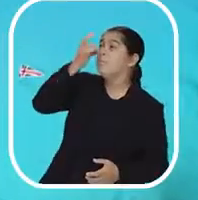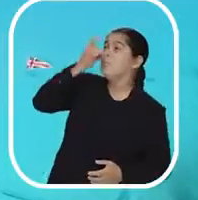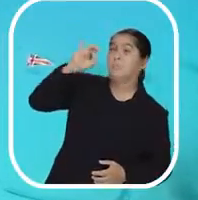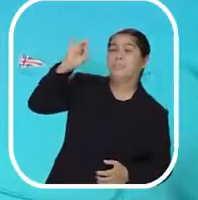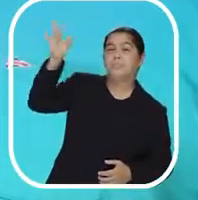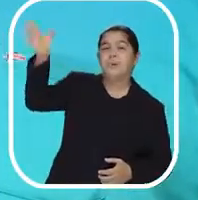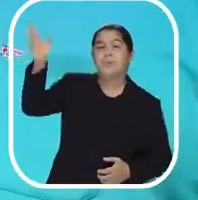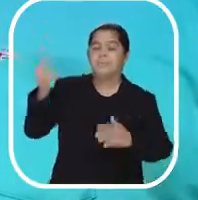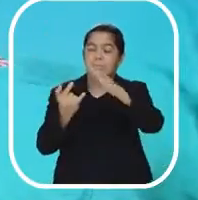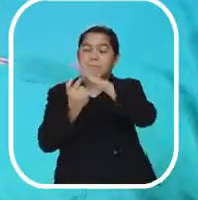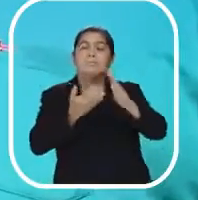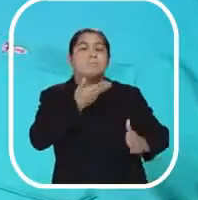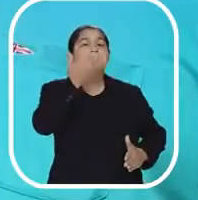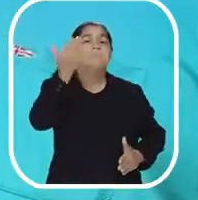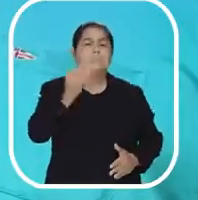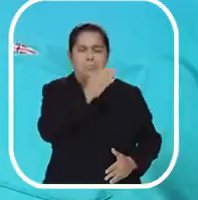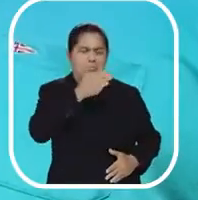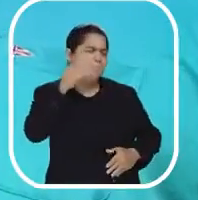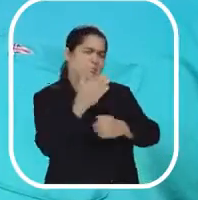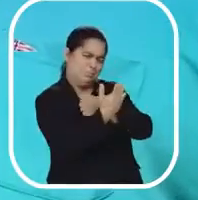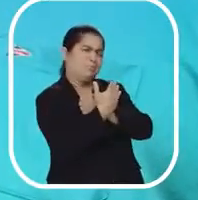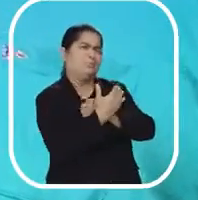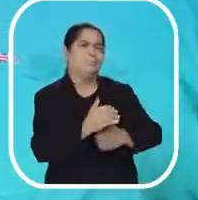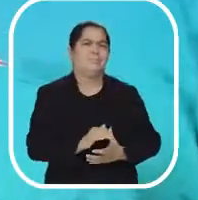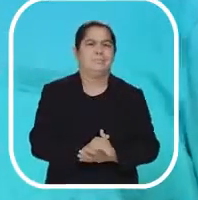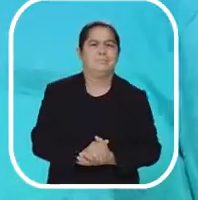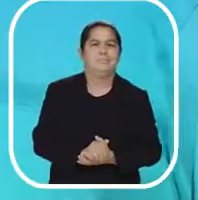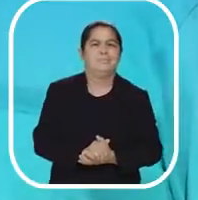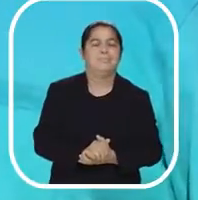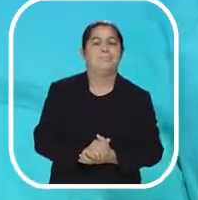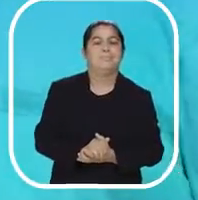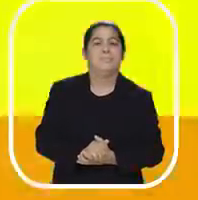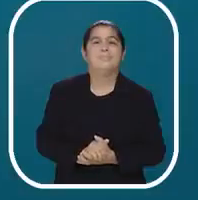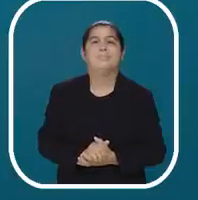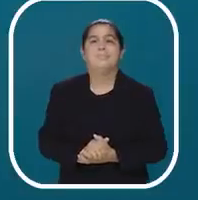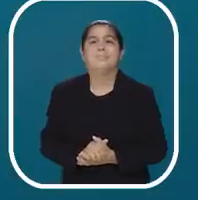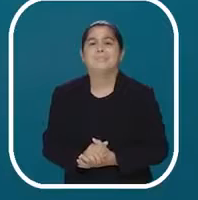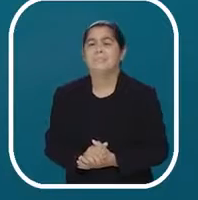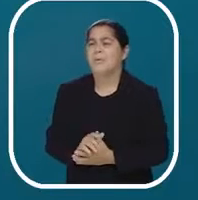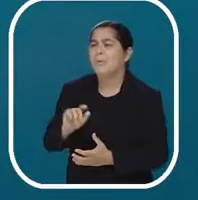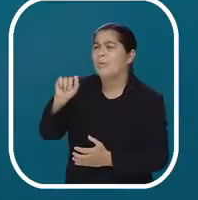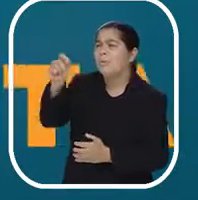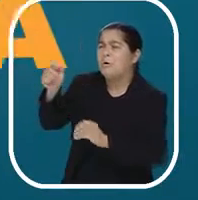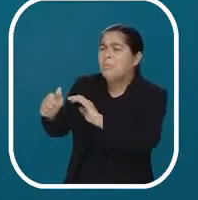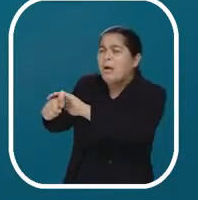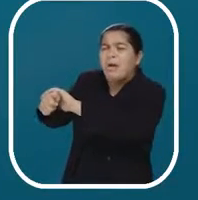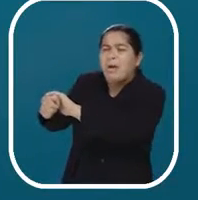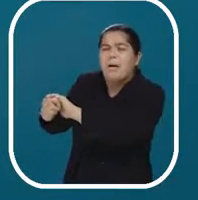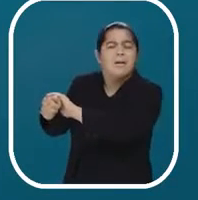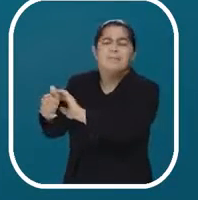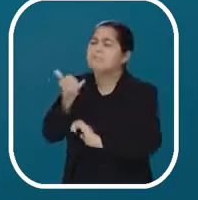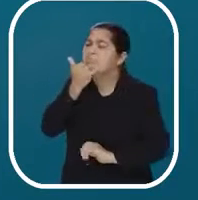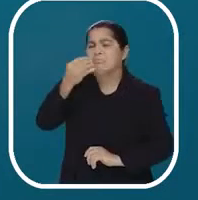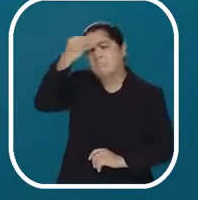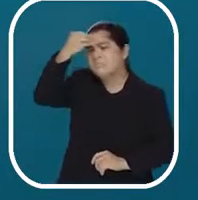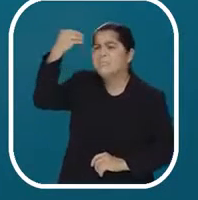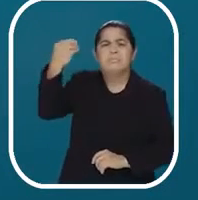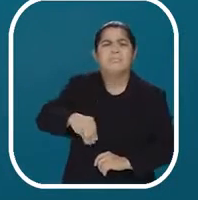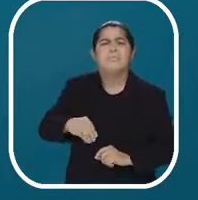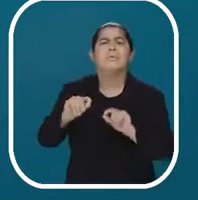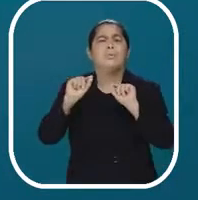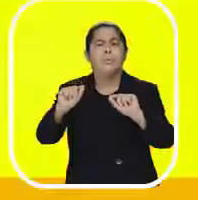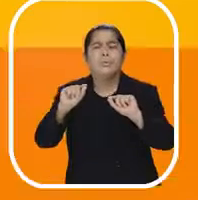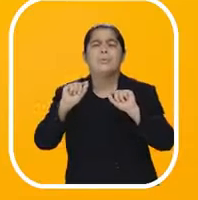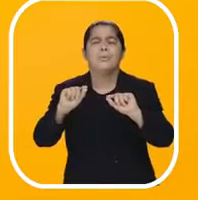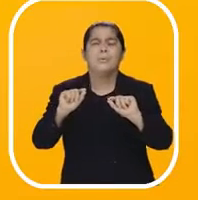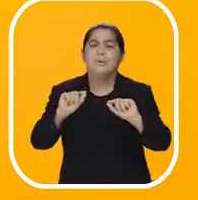Só para lascar a cabeça a gente tem nem um ponto de onça para ficar. Dá um jeito nisso, Sida. Se a solução é lenta, João Pessoa não